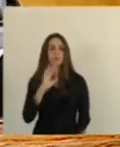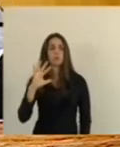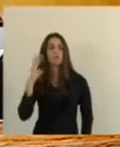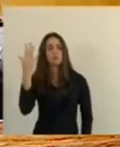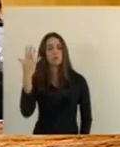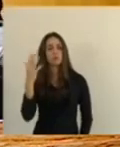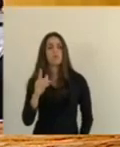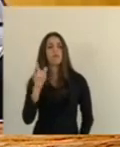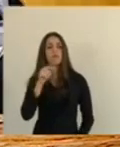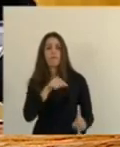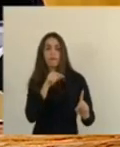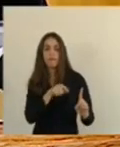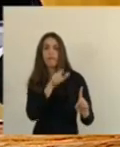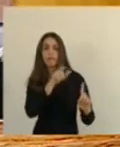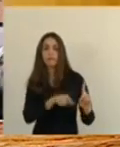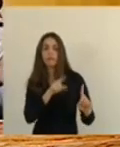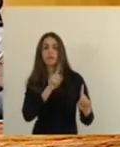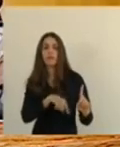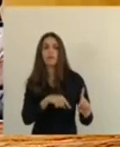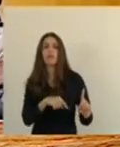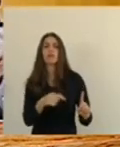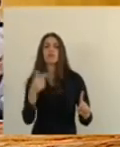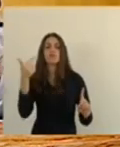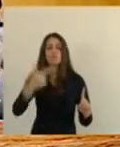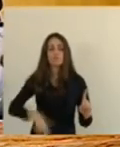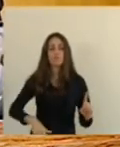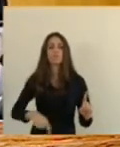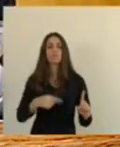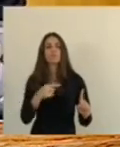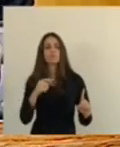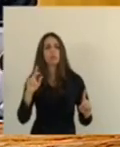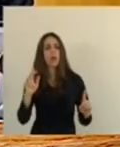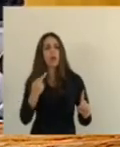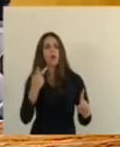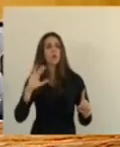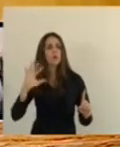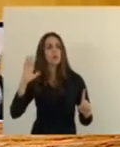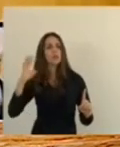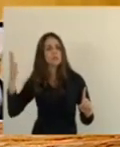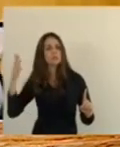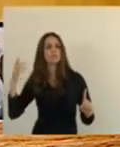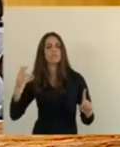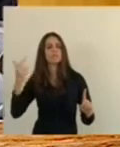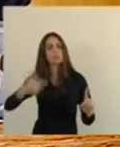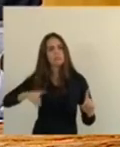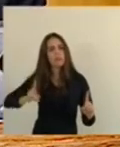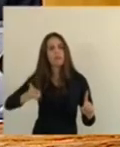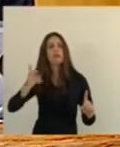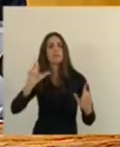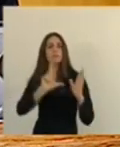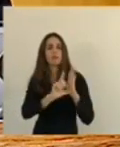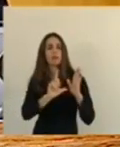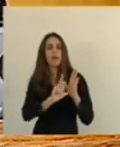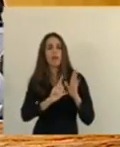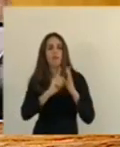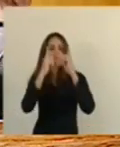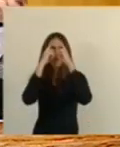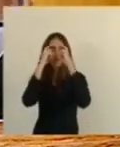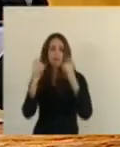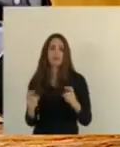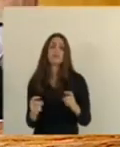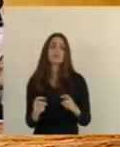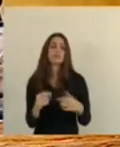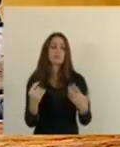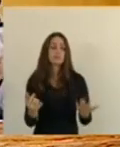uma vítima do município de Niares que tem apresentado índices altíssimos de violência. É uma